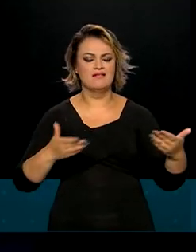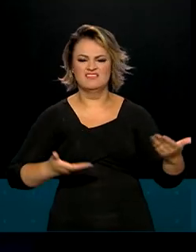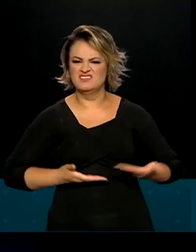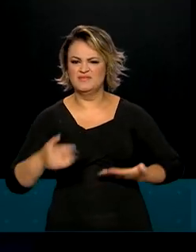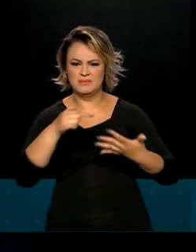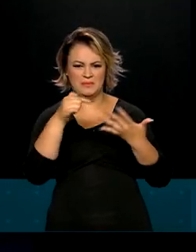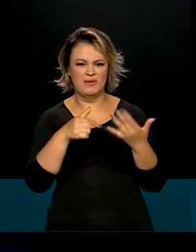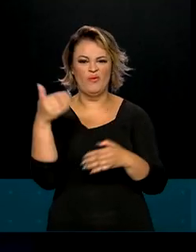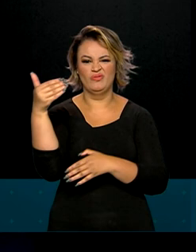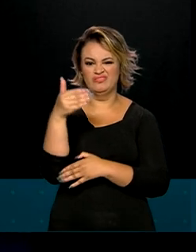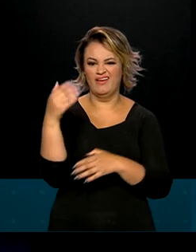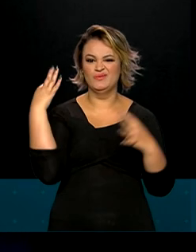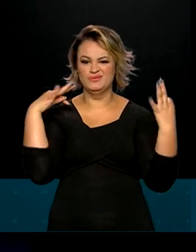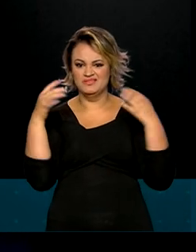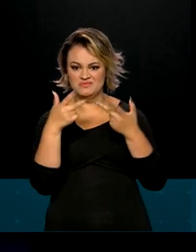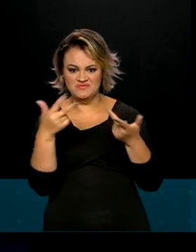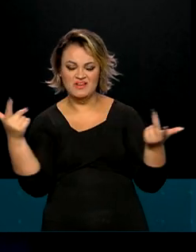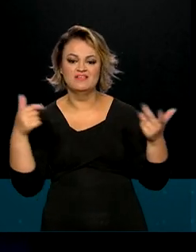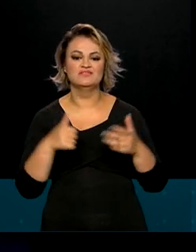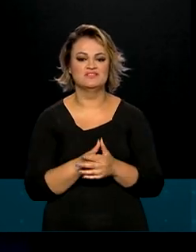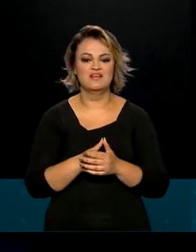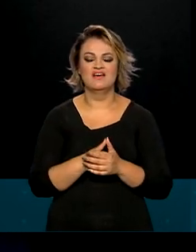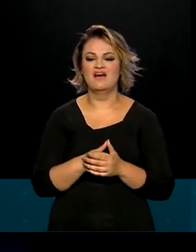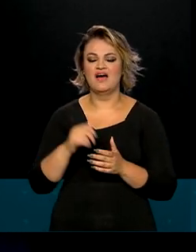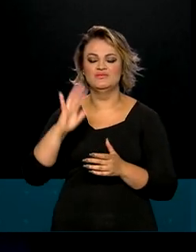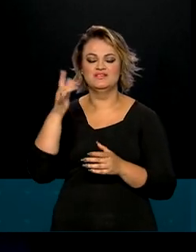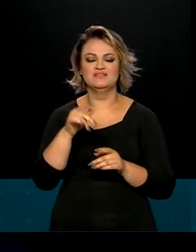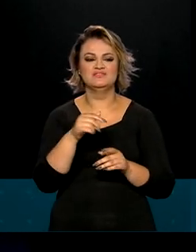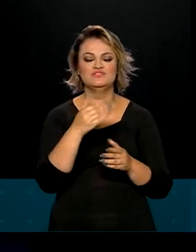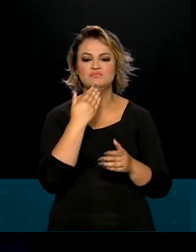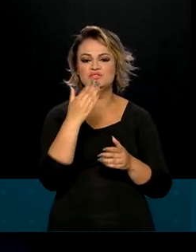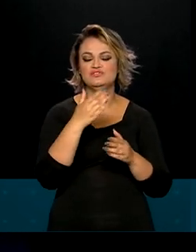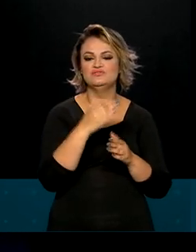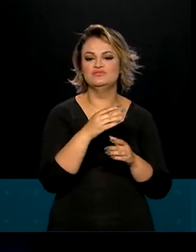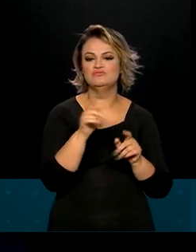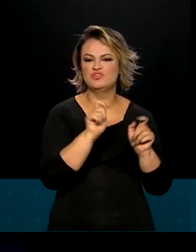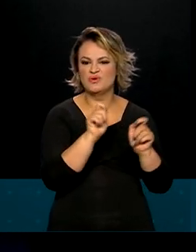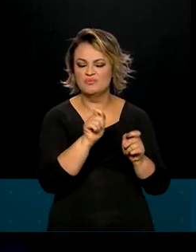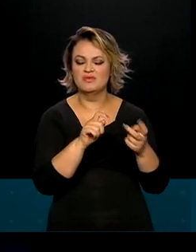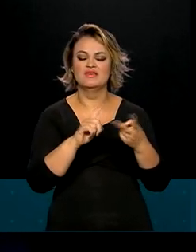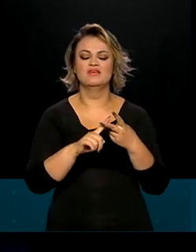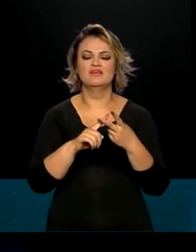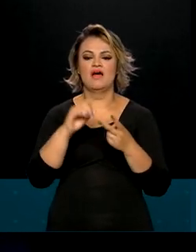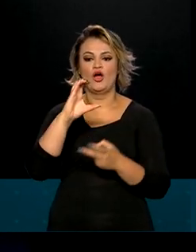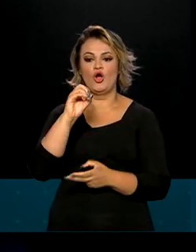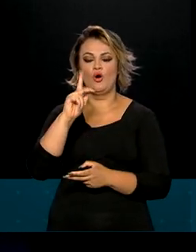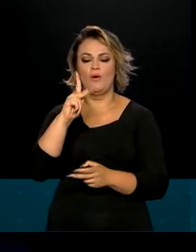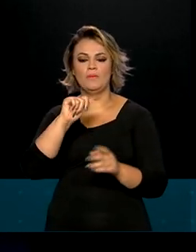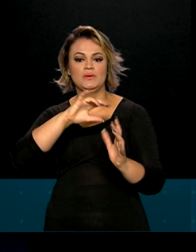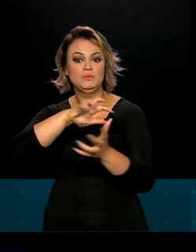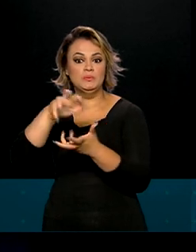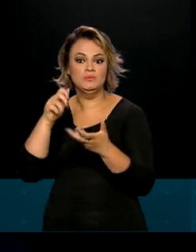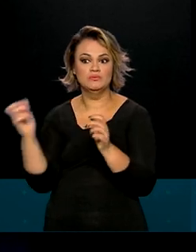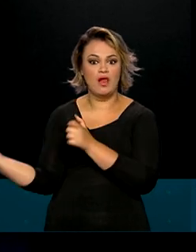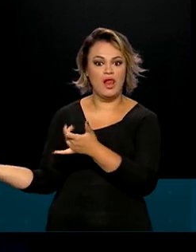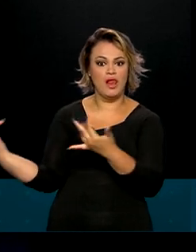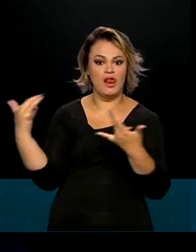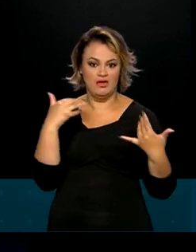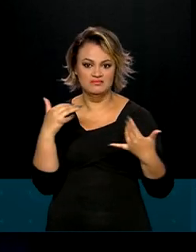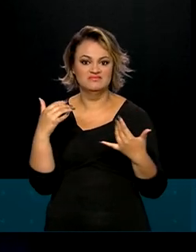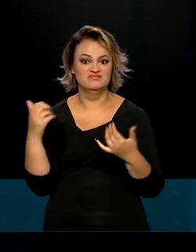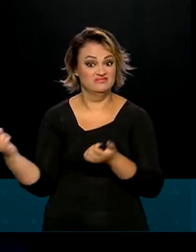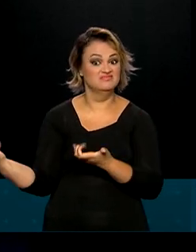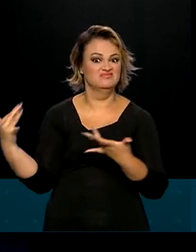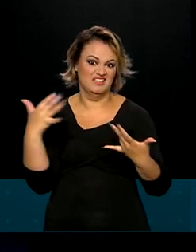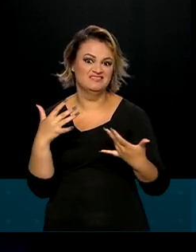Vocês estão vendo isso, vocês estão vivendo isso. Vem o Black Friday, vem a festa de fim de ano, vem a Copa do Mundo. Está tudo vindo por aí no caminho